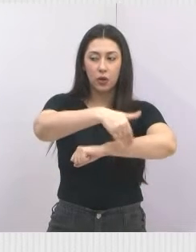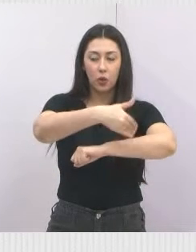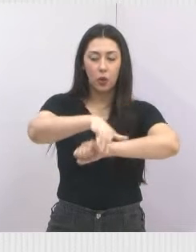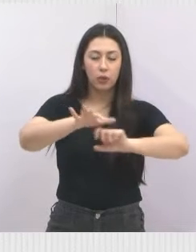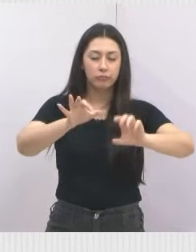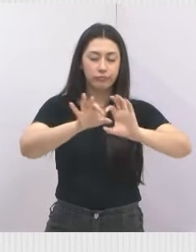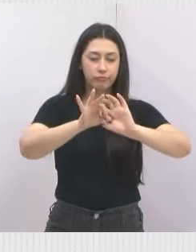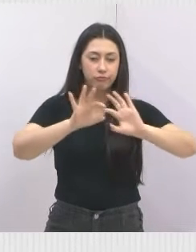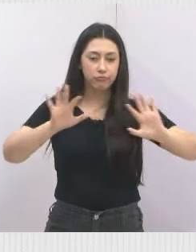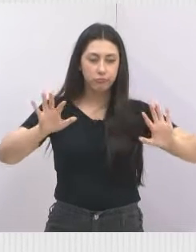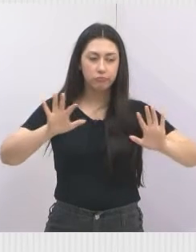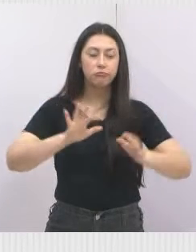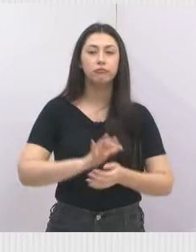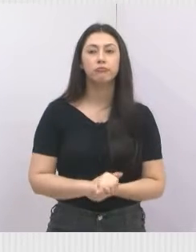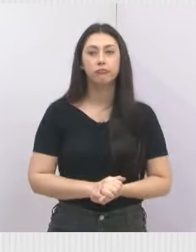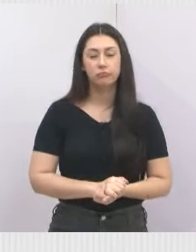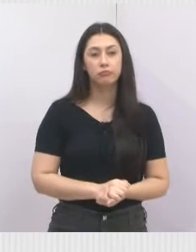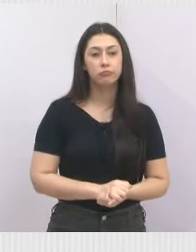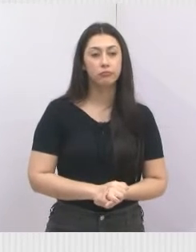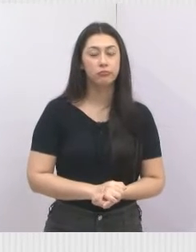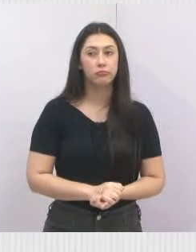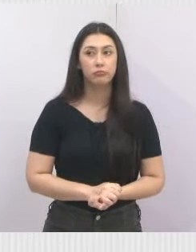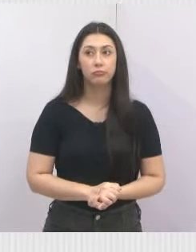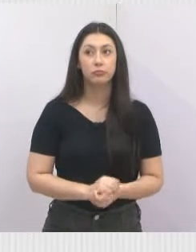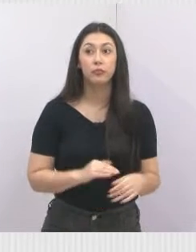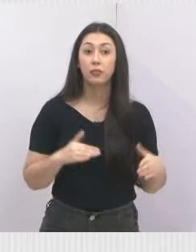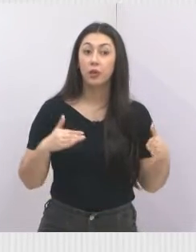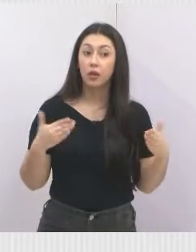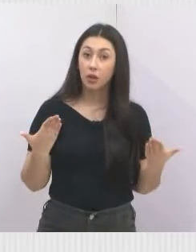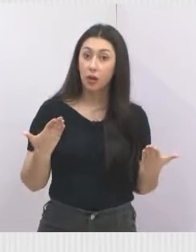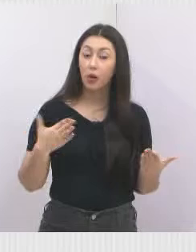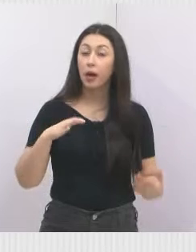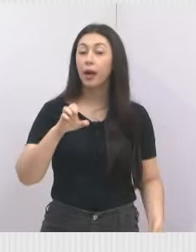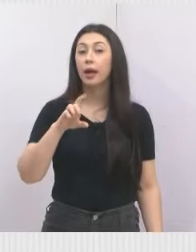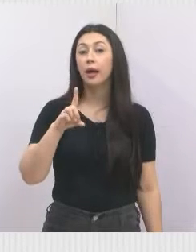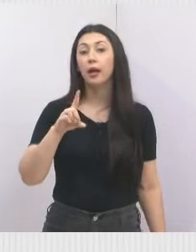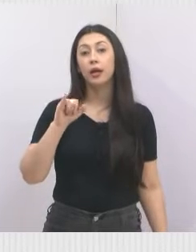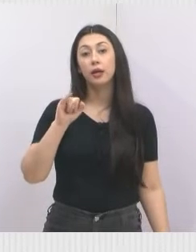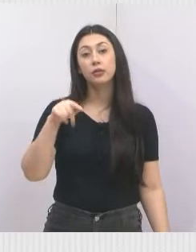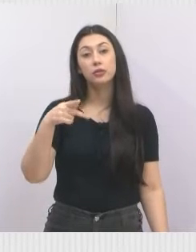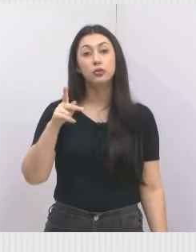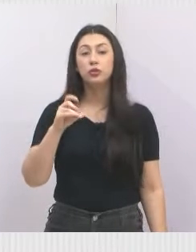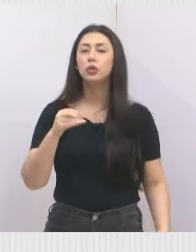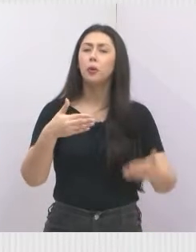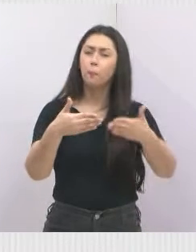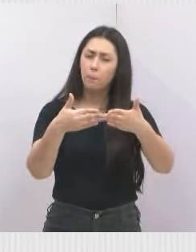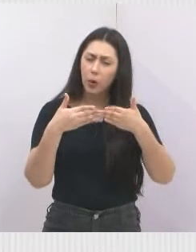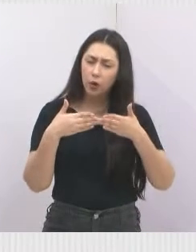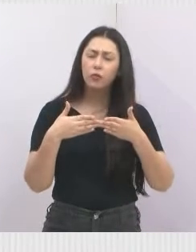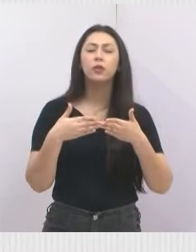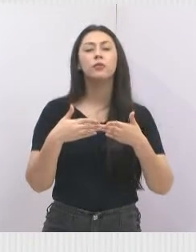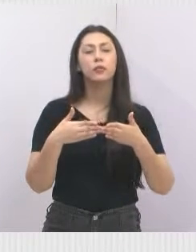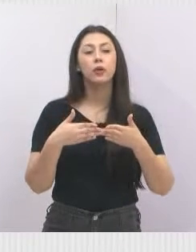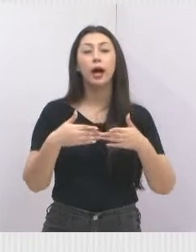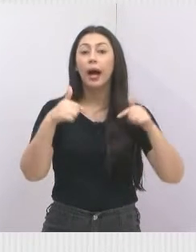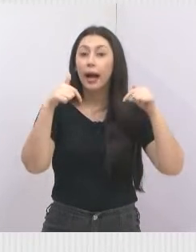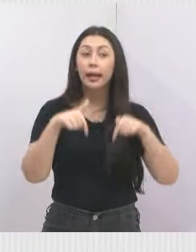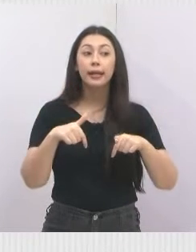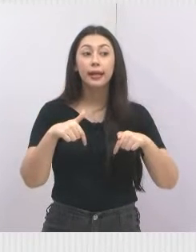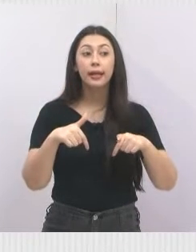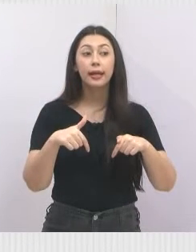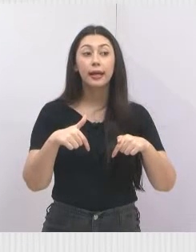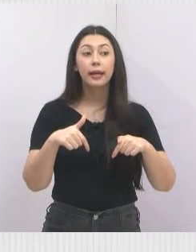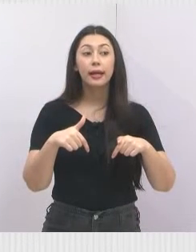acesso a um bairro que só vem crescendo. Então é Dinho Guedes. Por favor, volte. Por favor. Porque aqui nessa casa